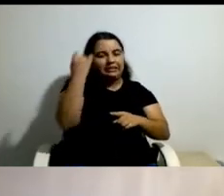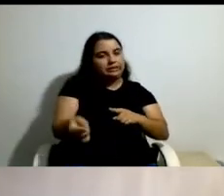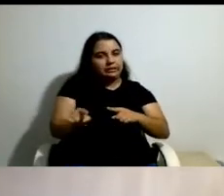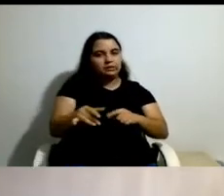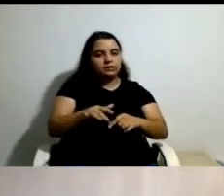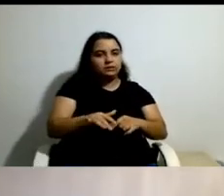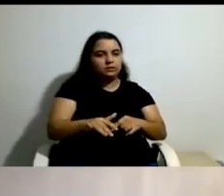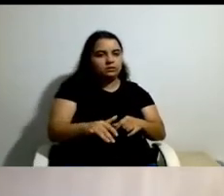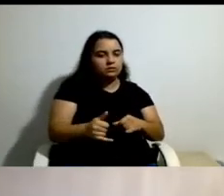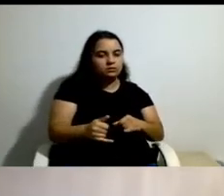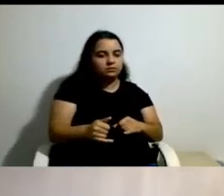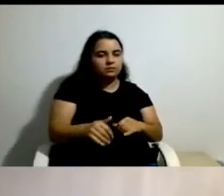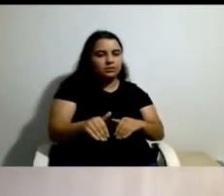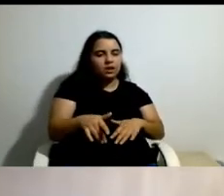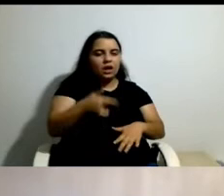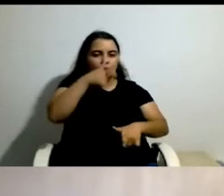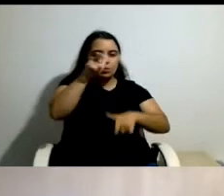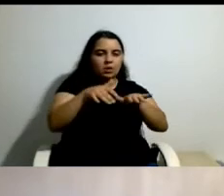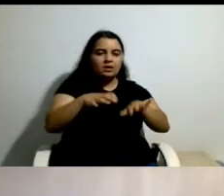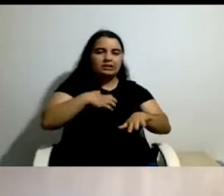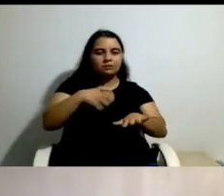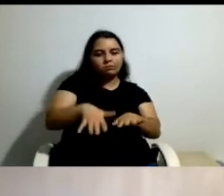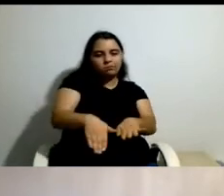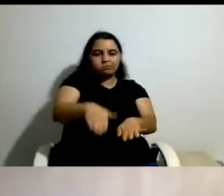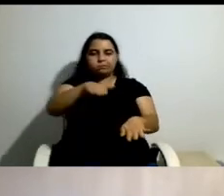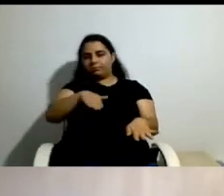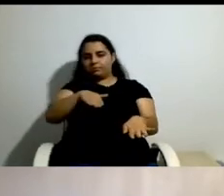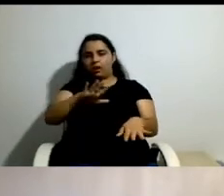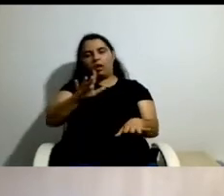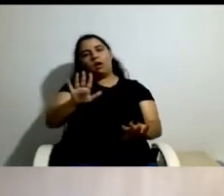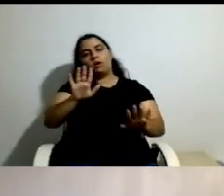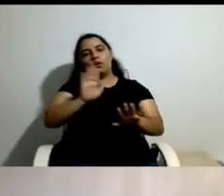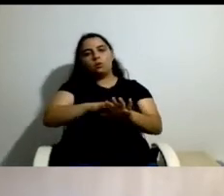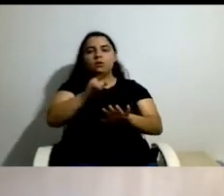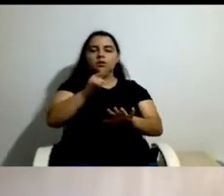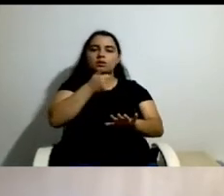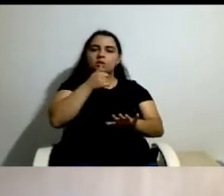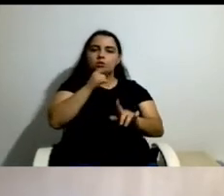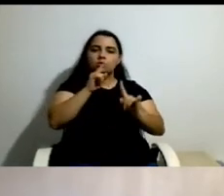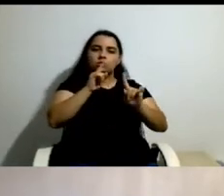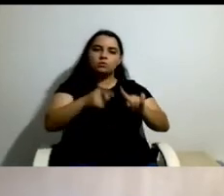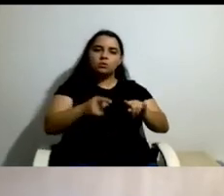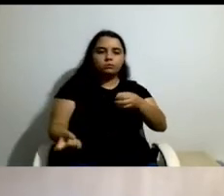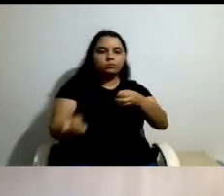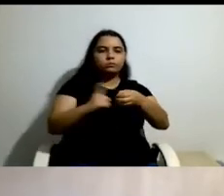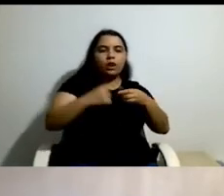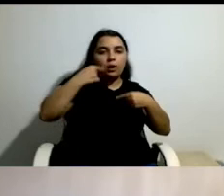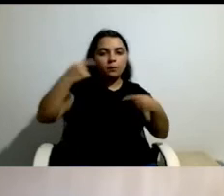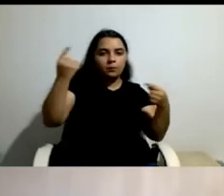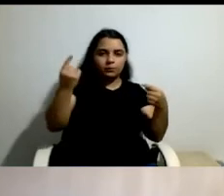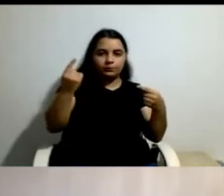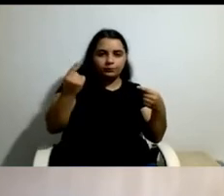apoio, em que o apoio familiar nos espaços domésticos permaneceu, e também há uma confusão entre